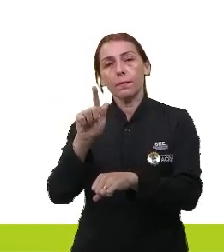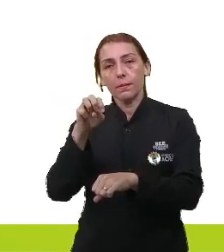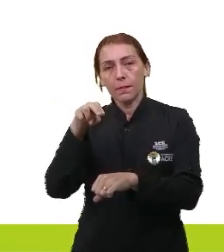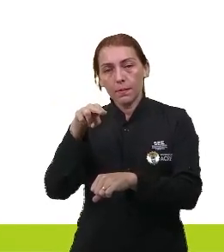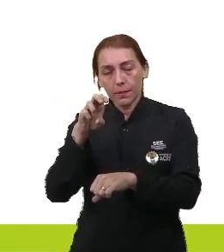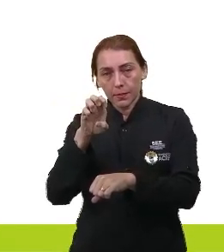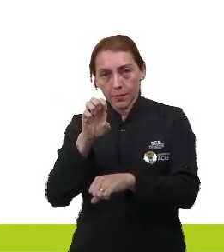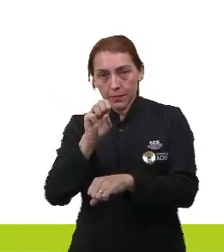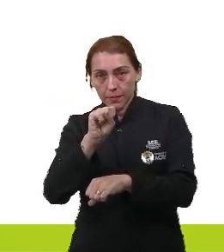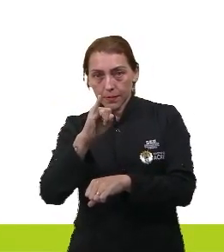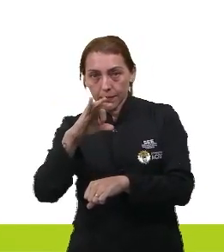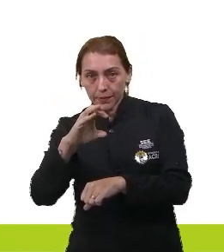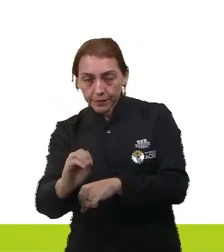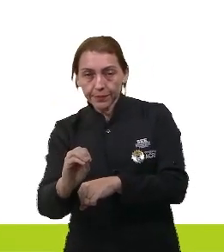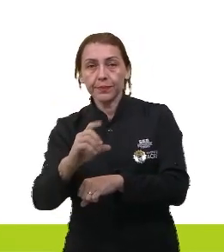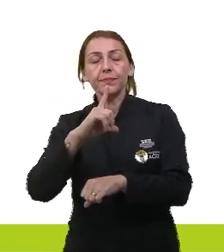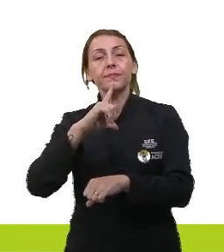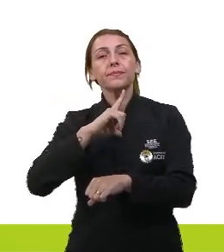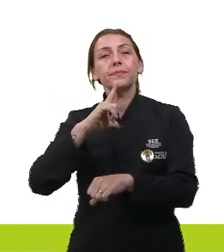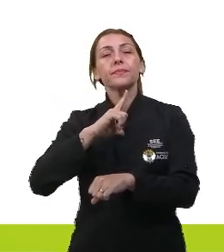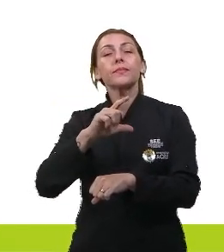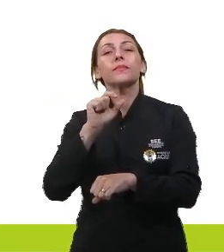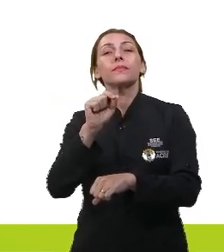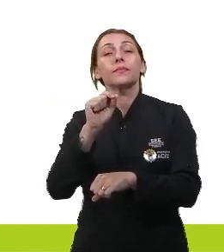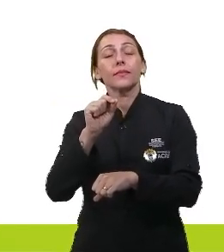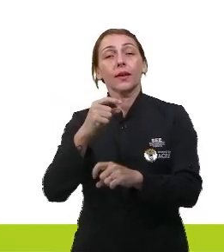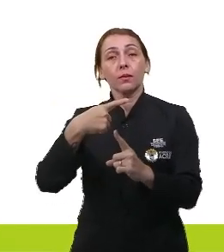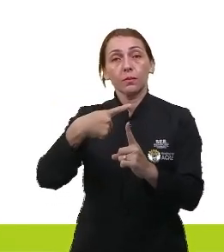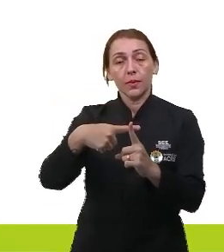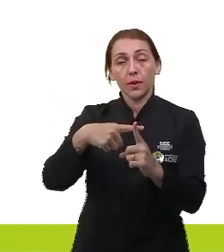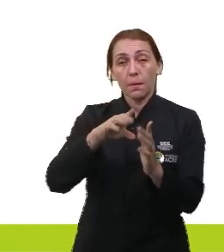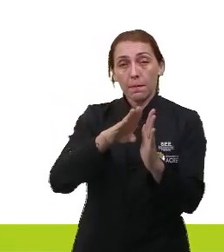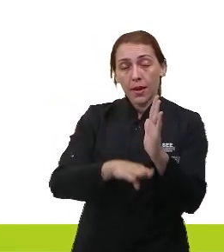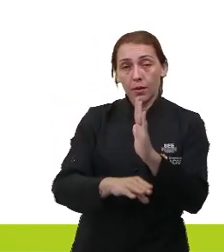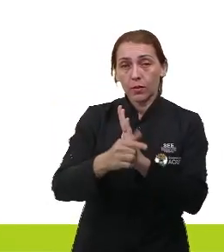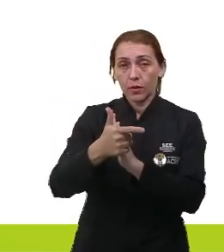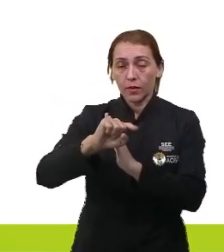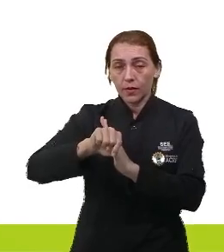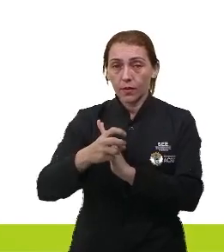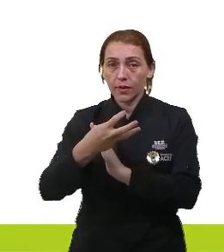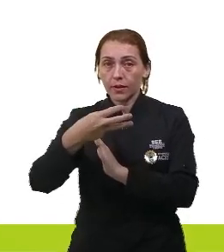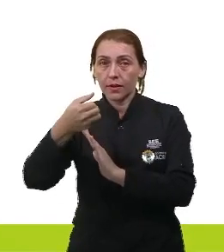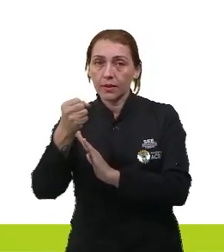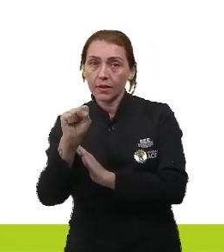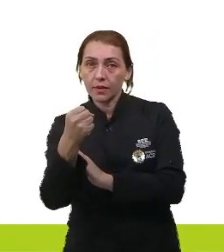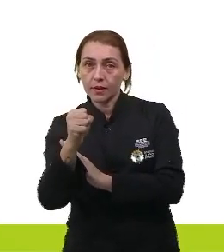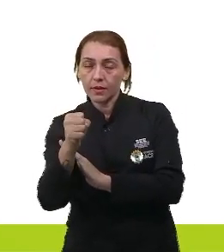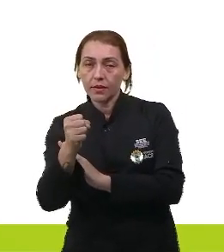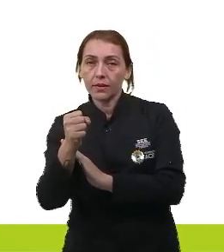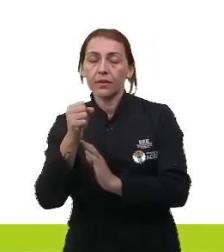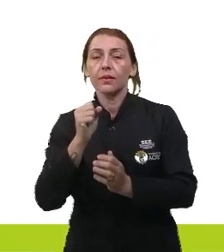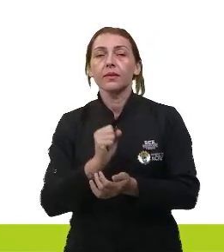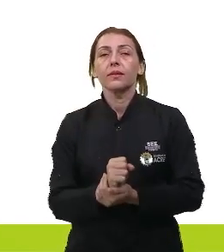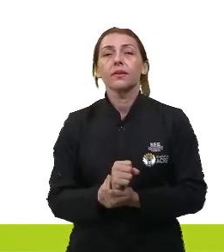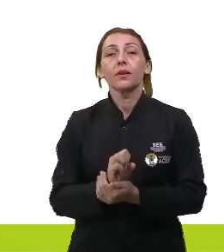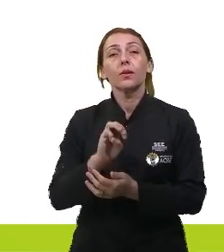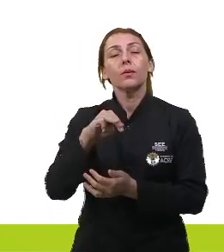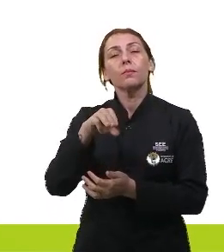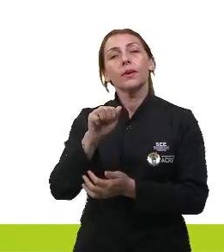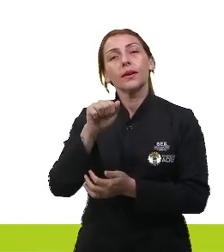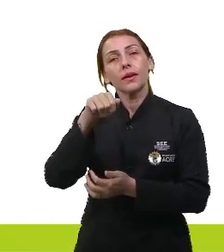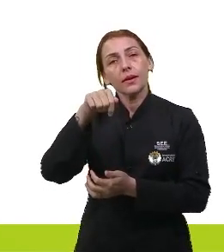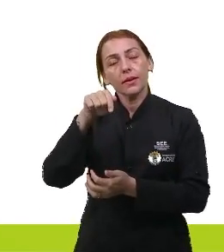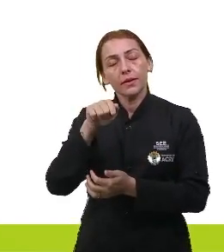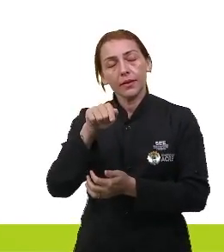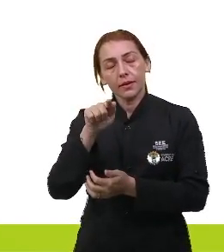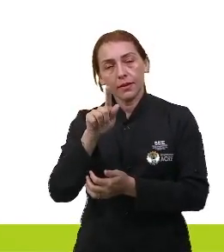O magnésio, ele tem um potencial de menos 2,38. Então, o magnésio, ele tem um